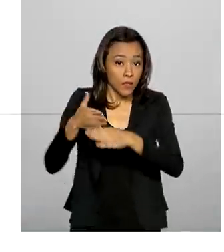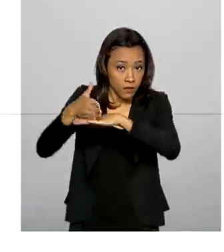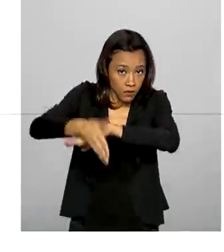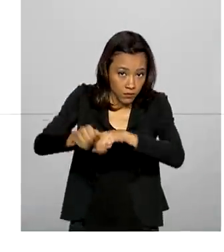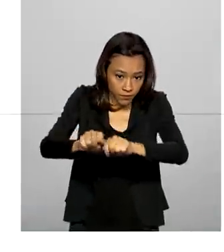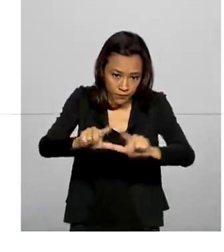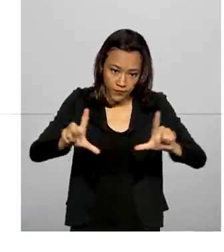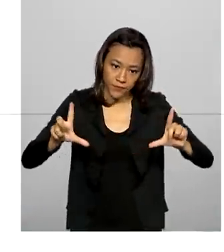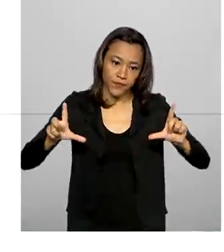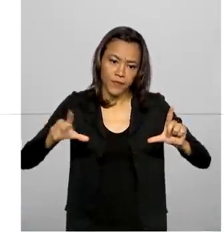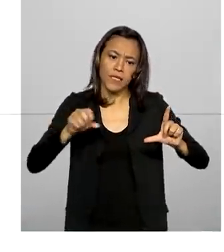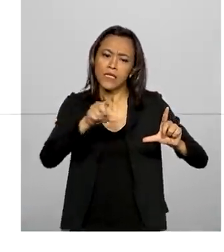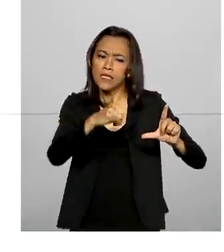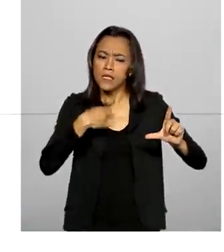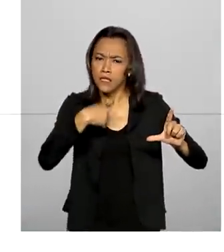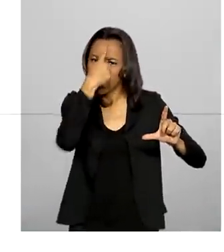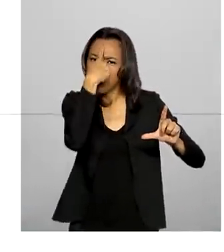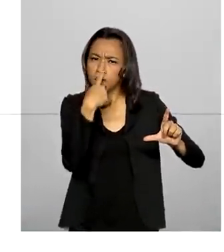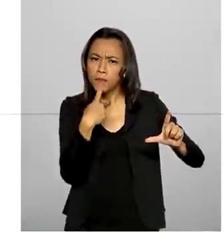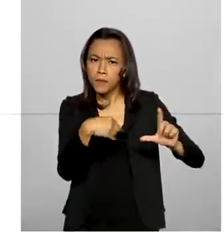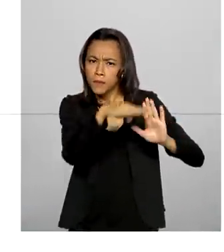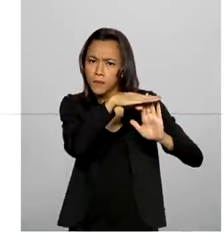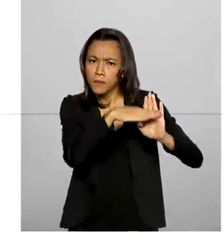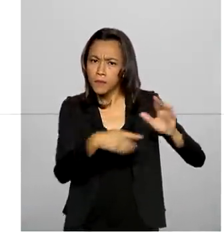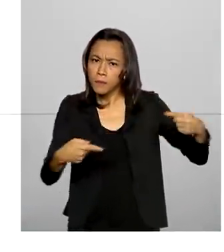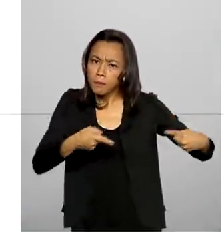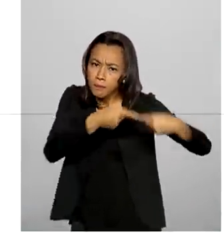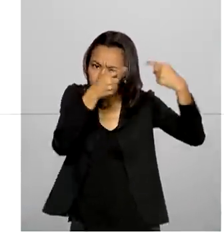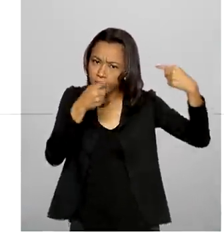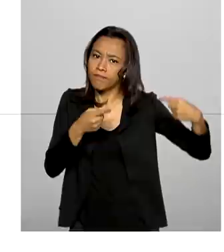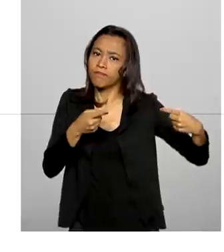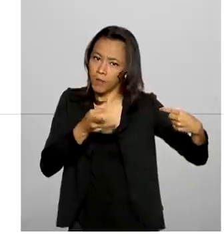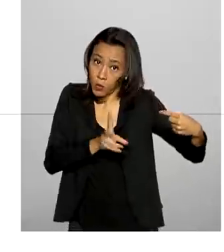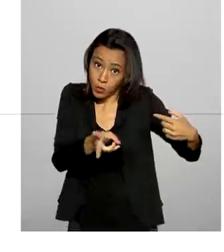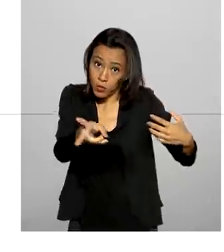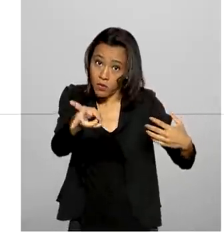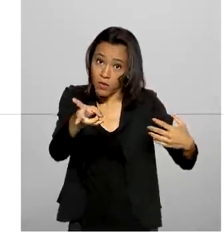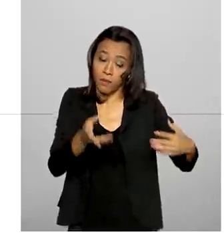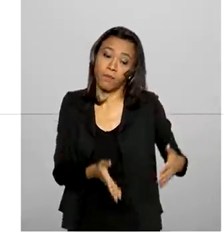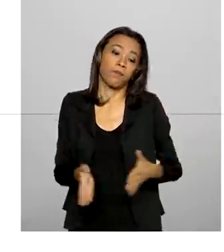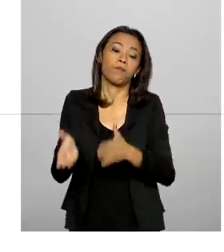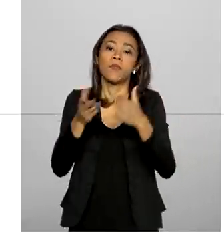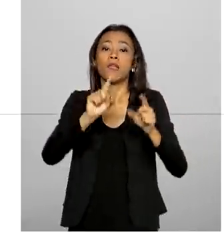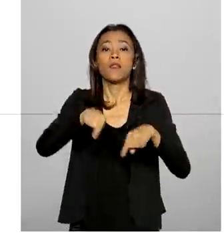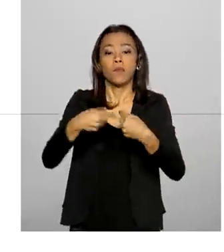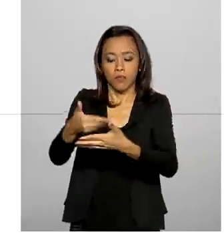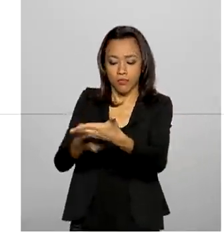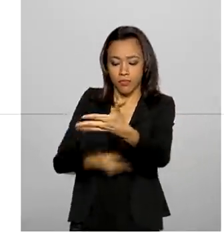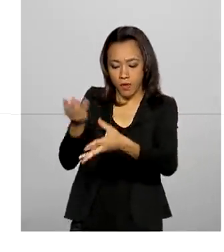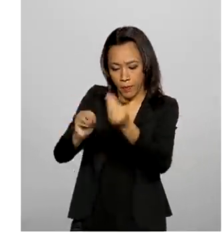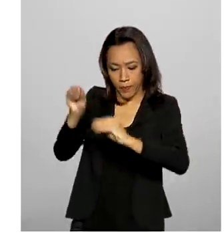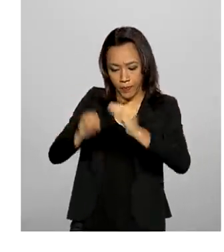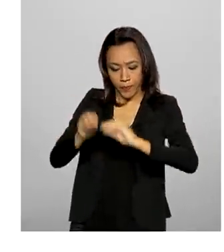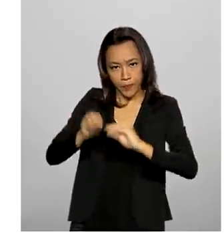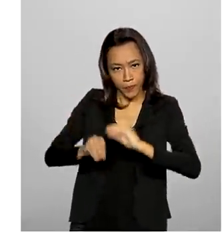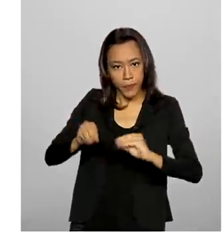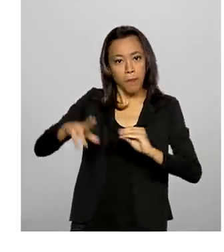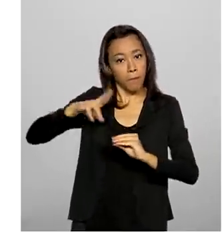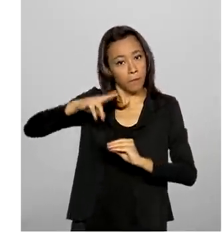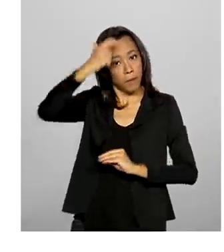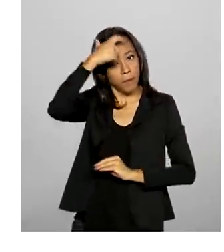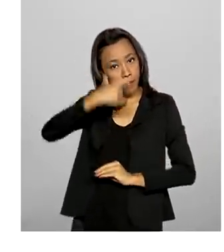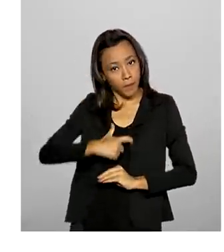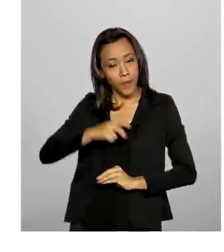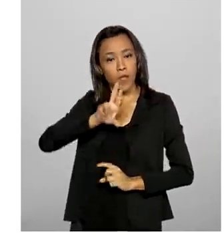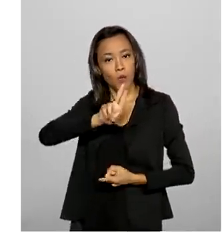preciso conferir se está enquadrado nas condições para continuar. O preenchimento continua com os dados pessoais,